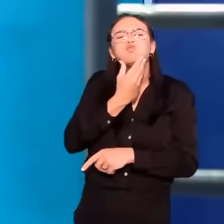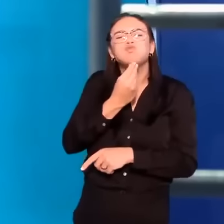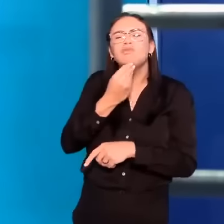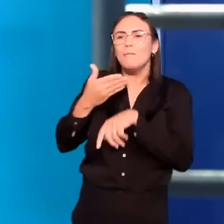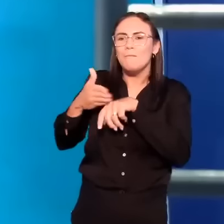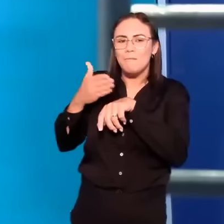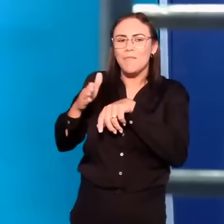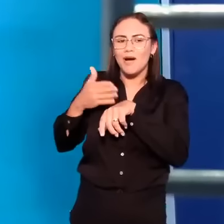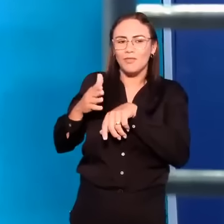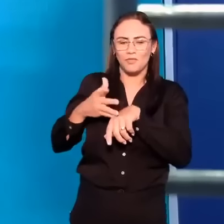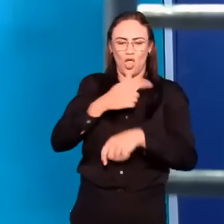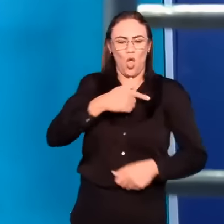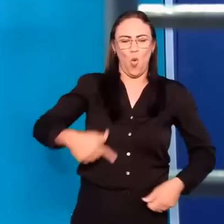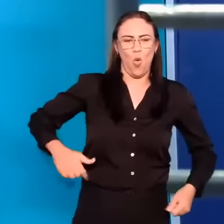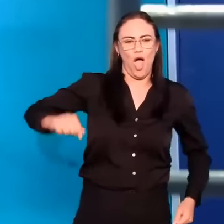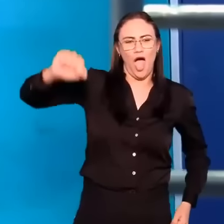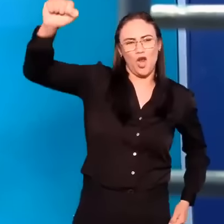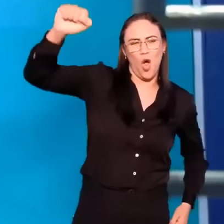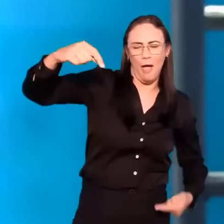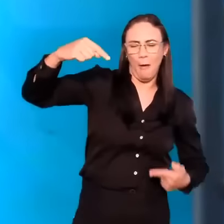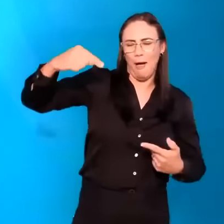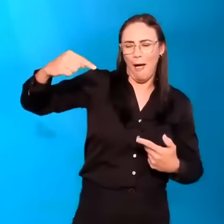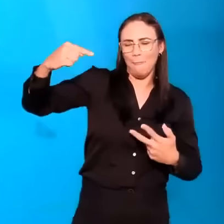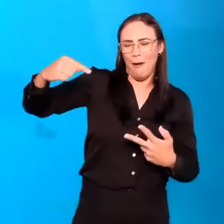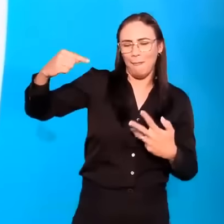heróis eram. Bronson. Clint Eastwood.